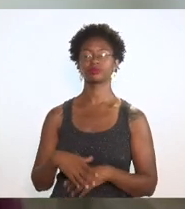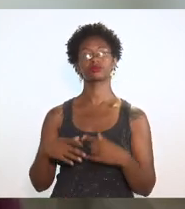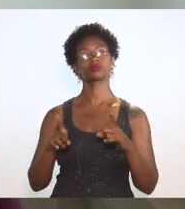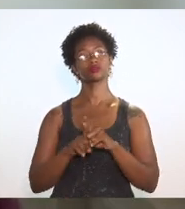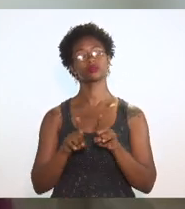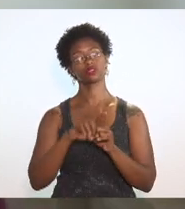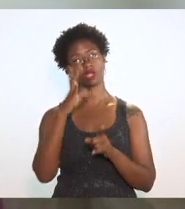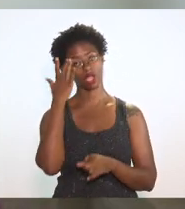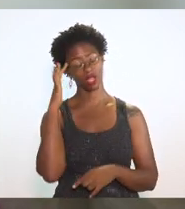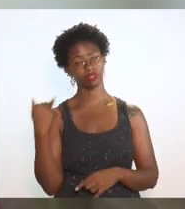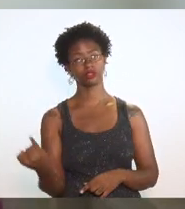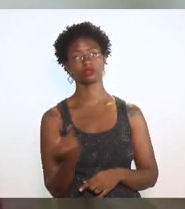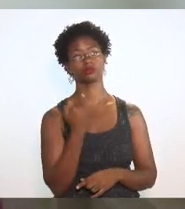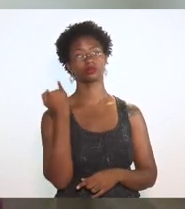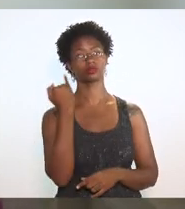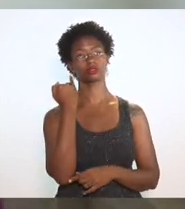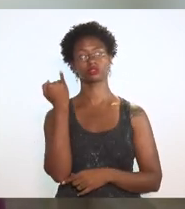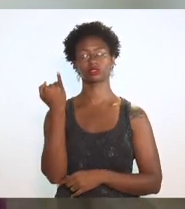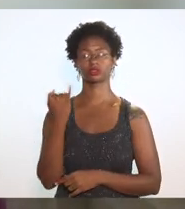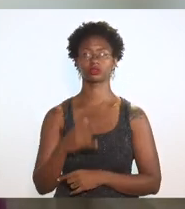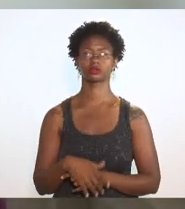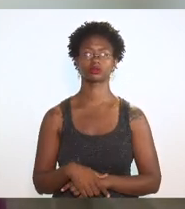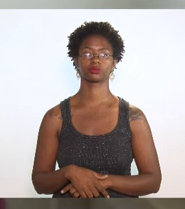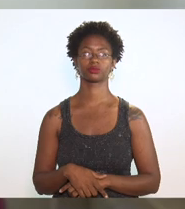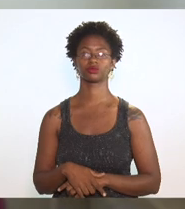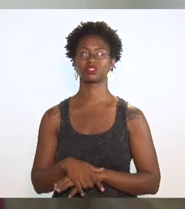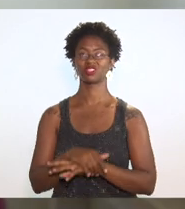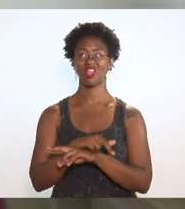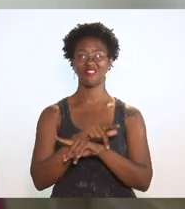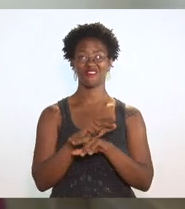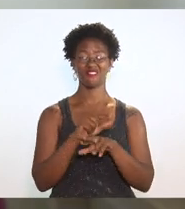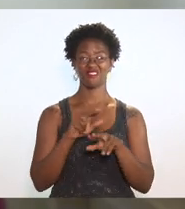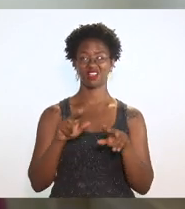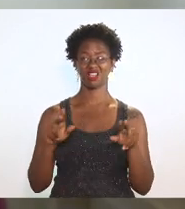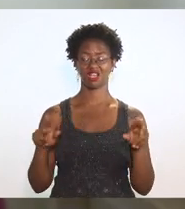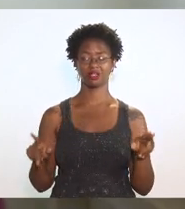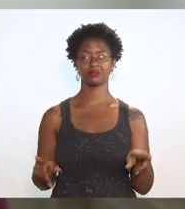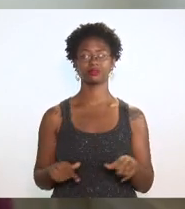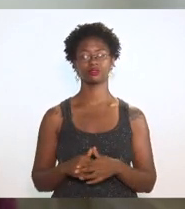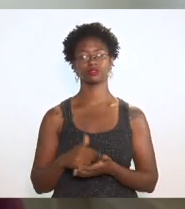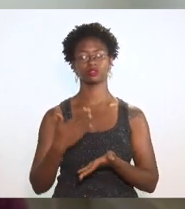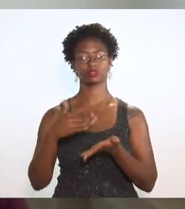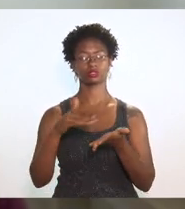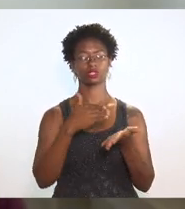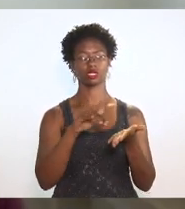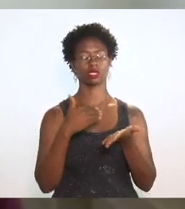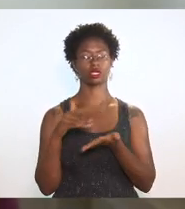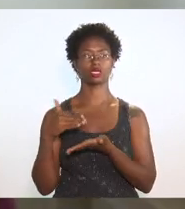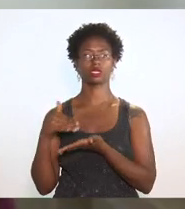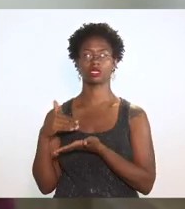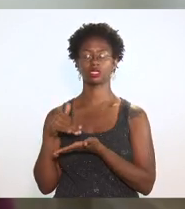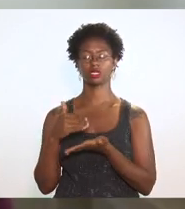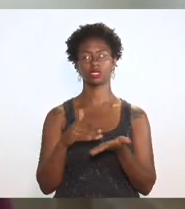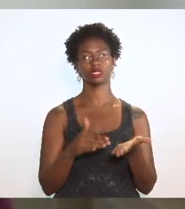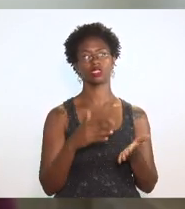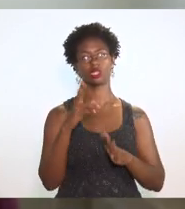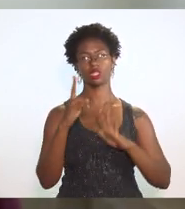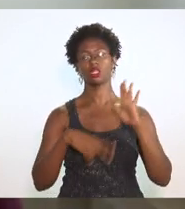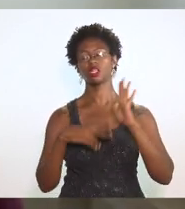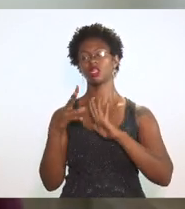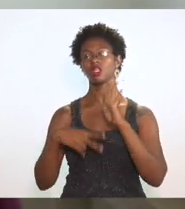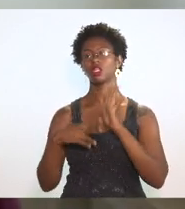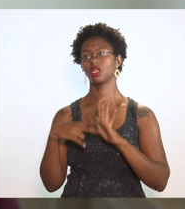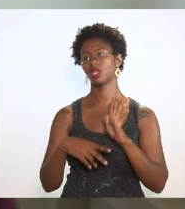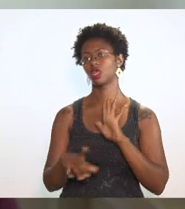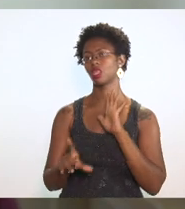também que os diversos secretários lessem a lei das